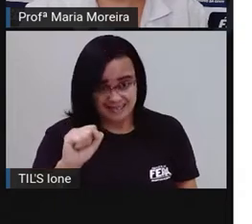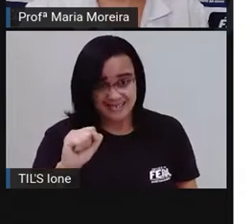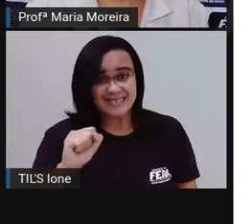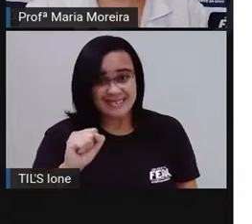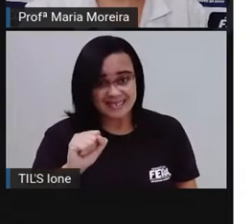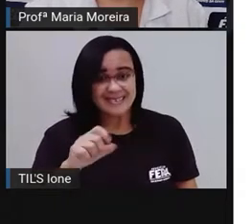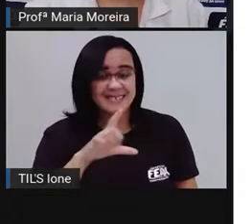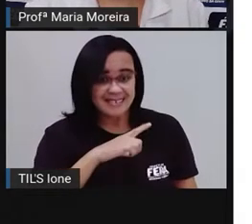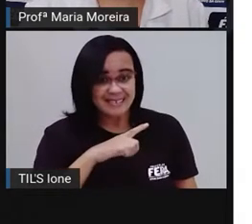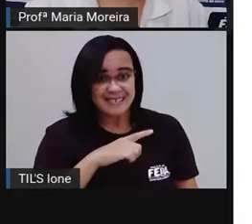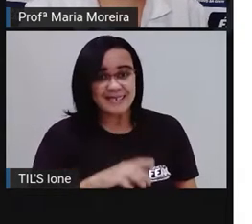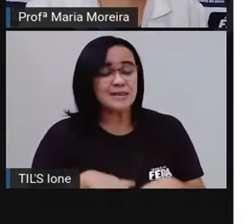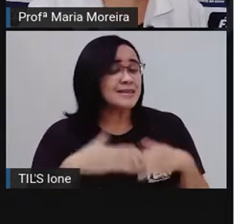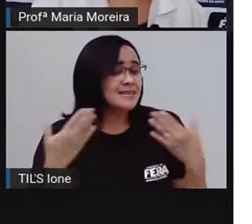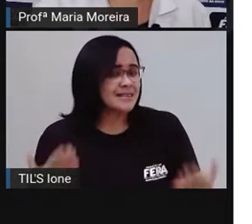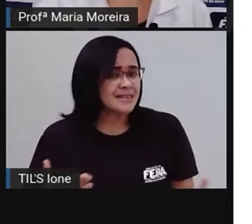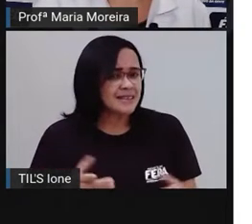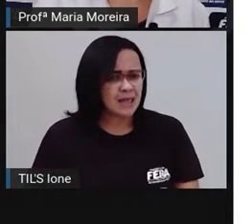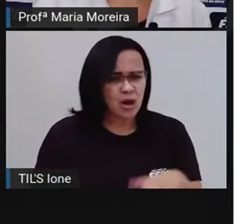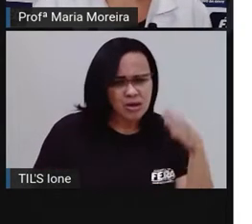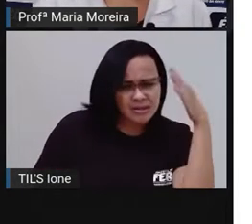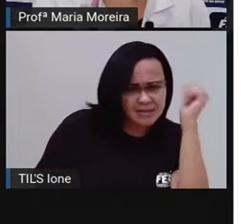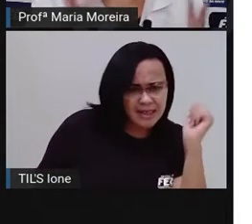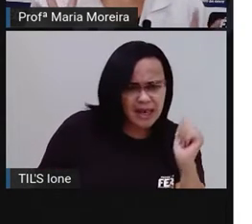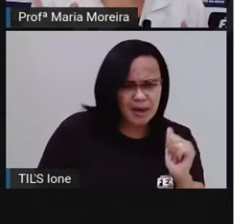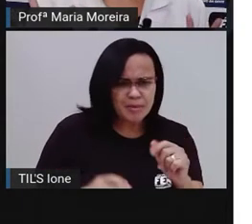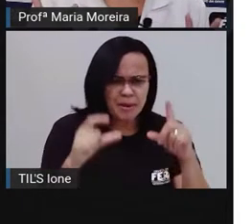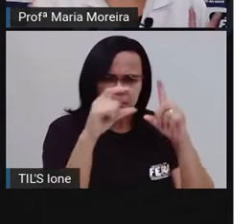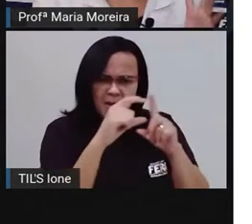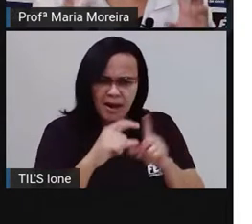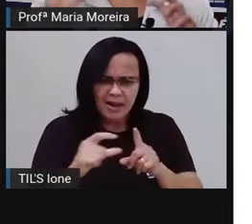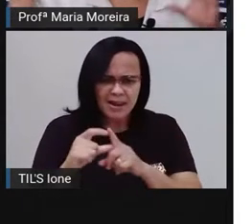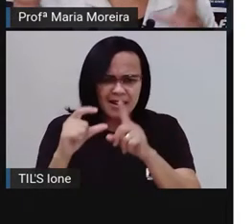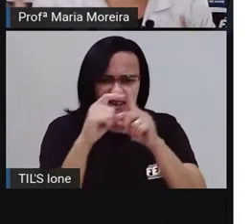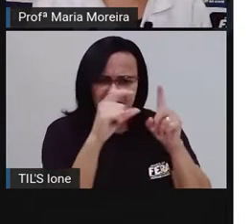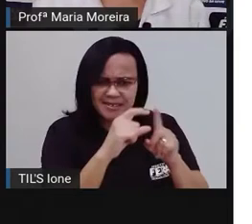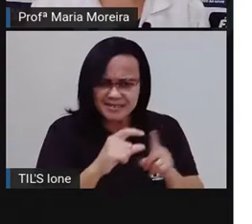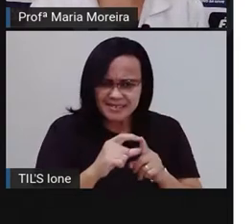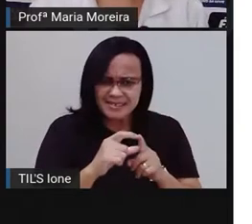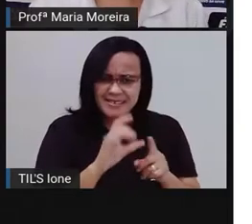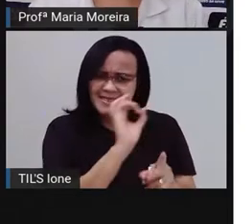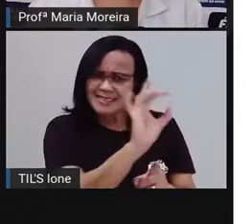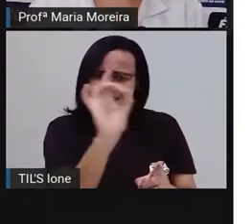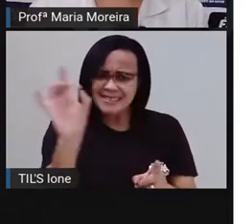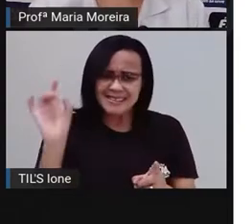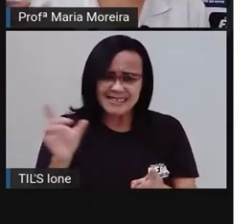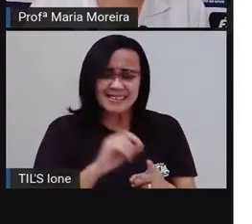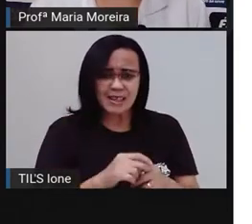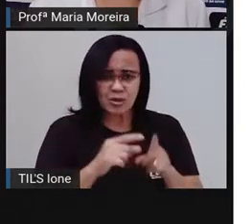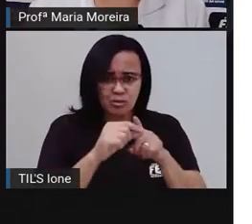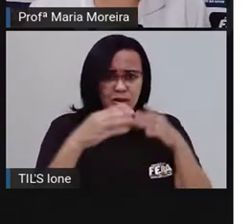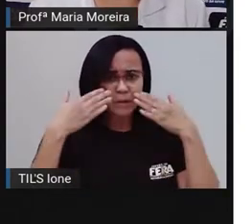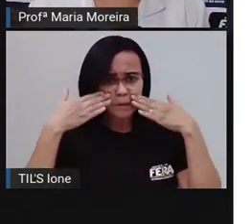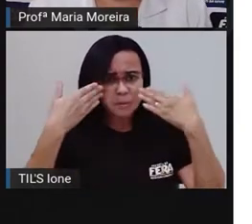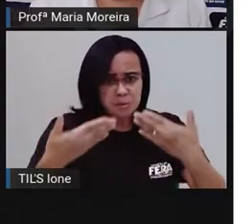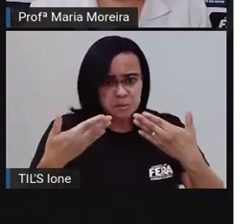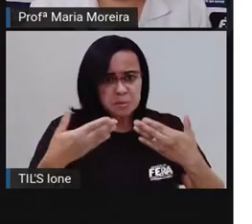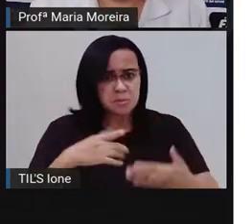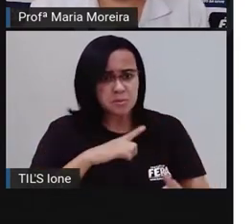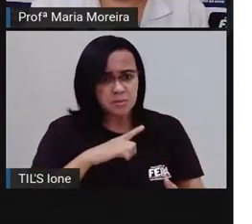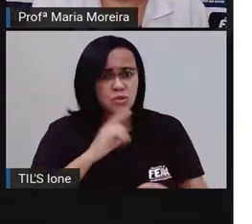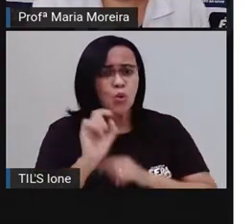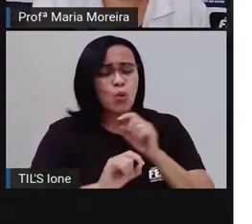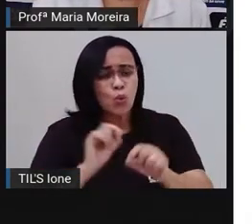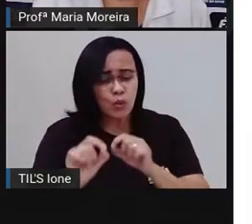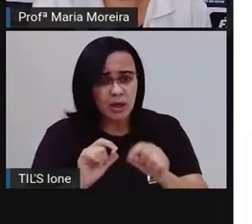Ó, então, você sabe do que se trata, né? Essas palavrinhas aí que apareceram em destaque é fácil. Inclusive, o spoiler